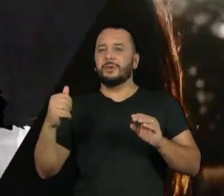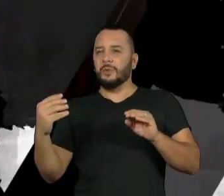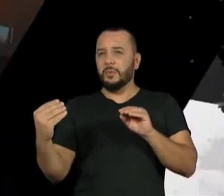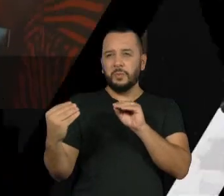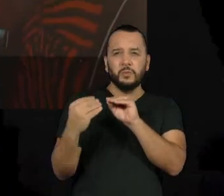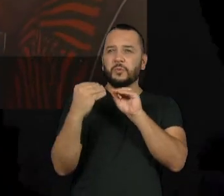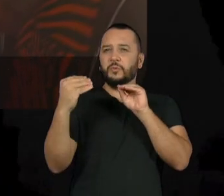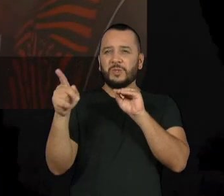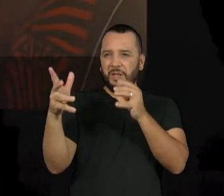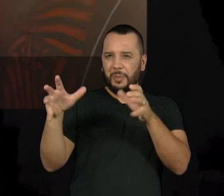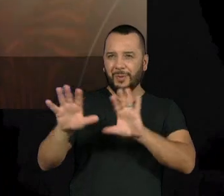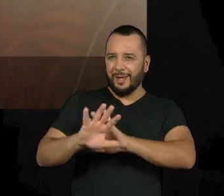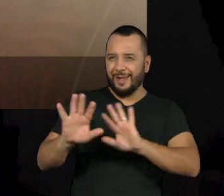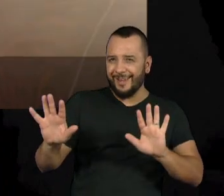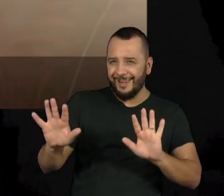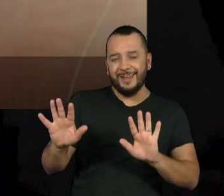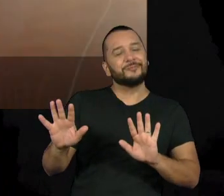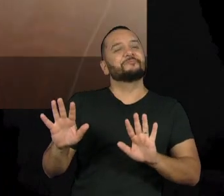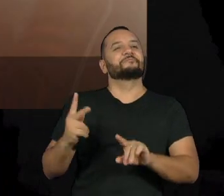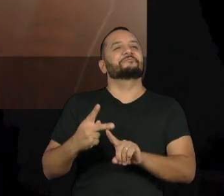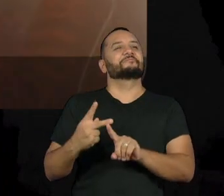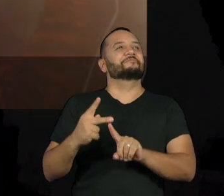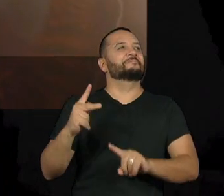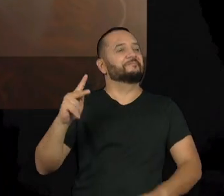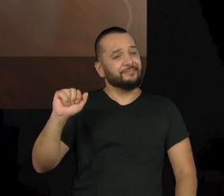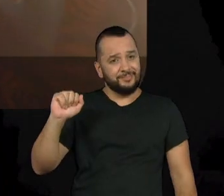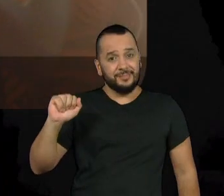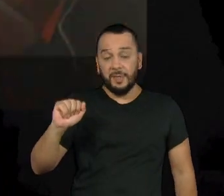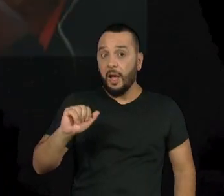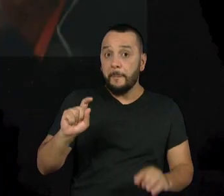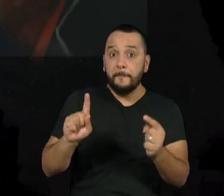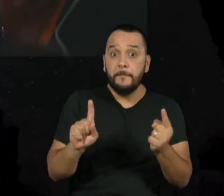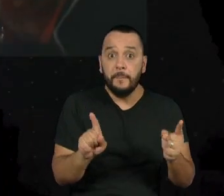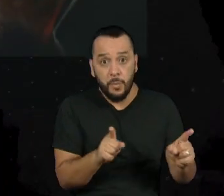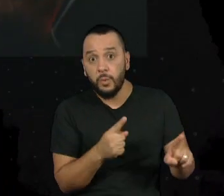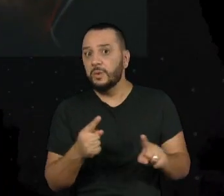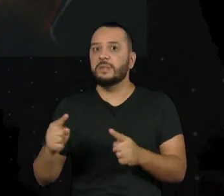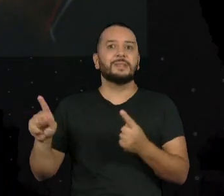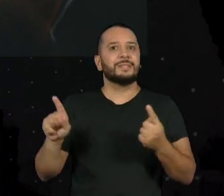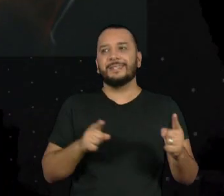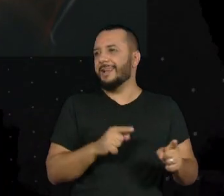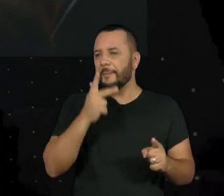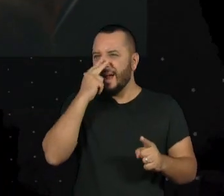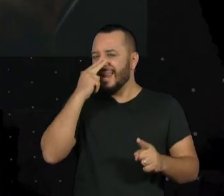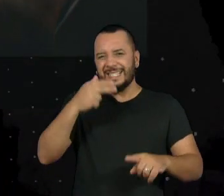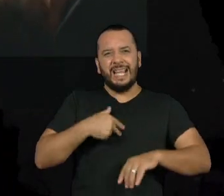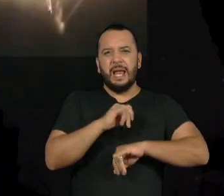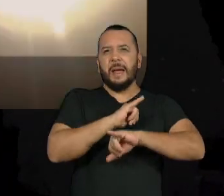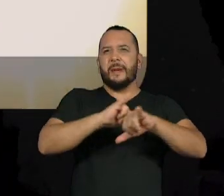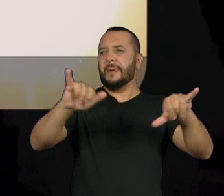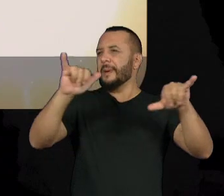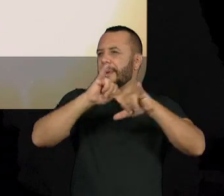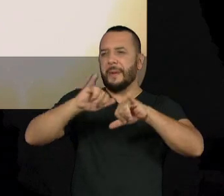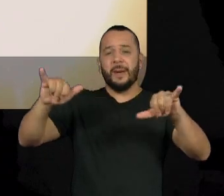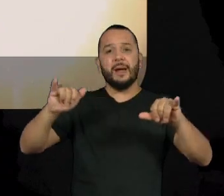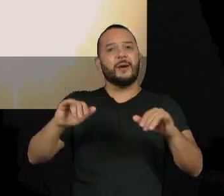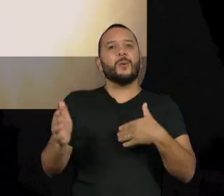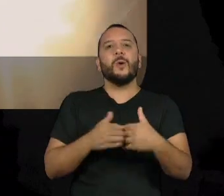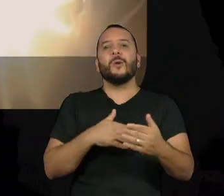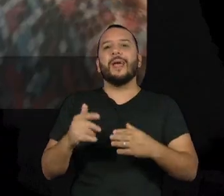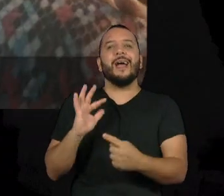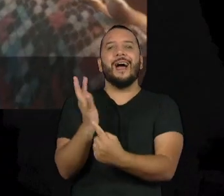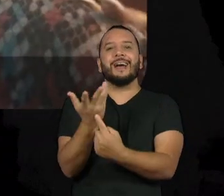O que eu acredito é que a música, ela chega antes, né? Então não só a música, qualquer arte, ela tem a